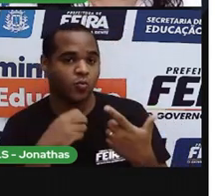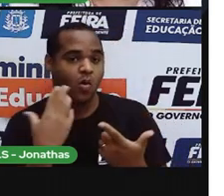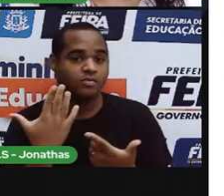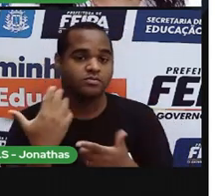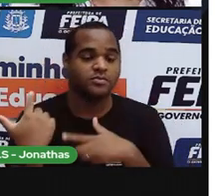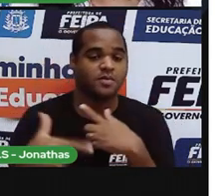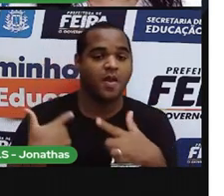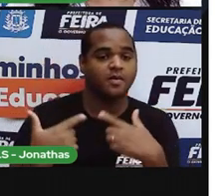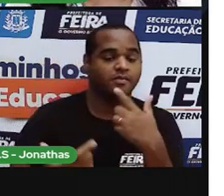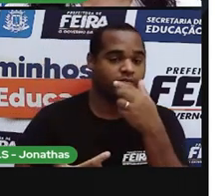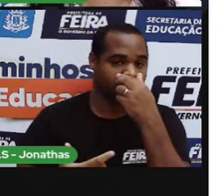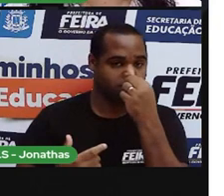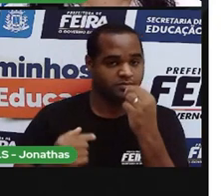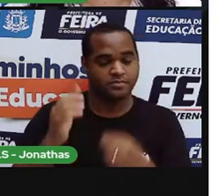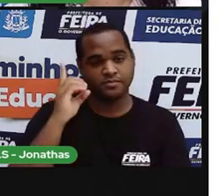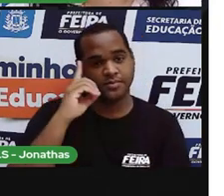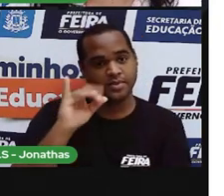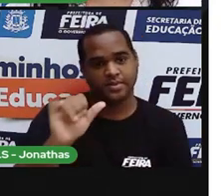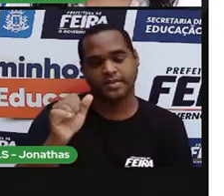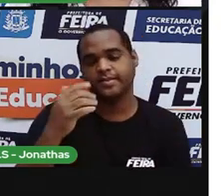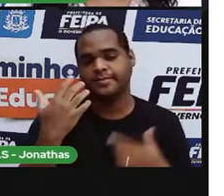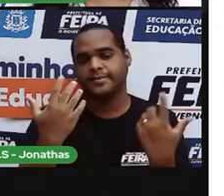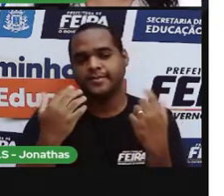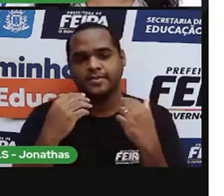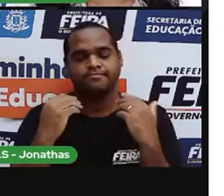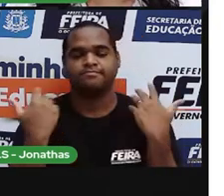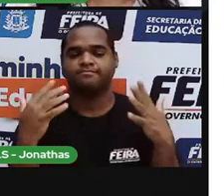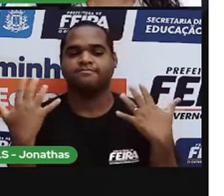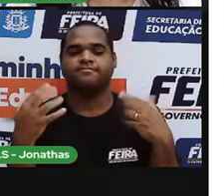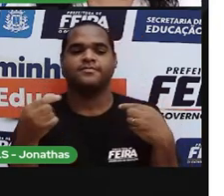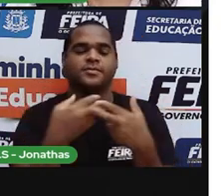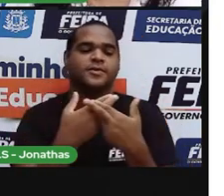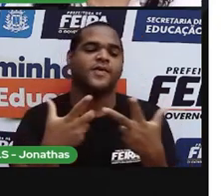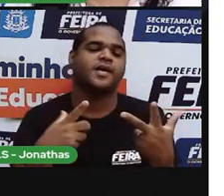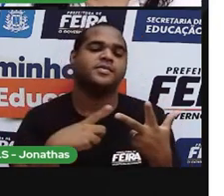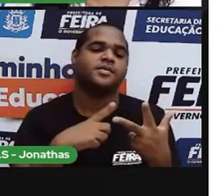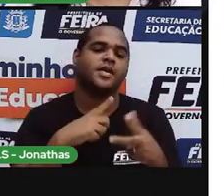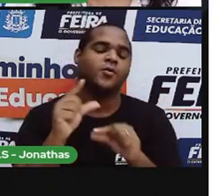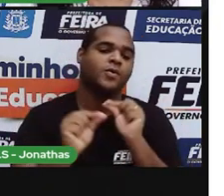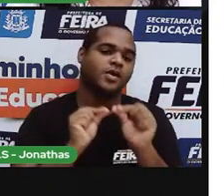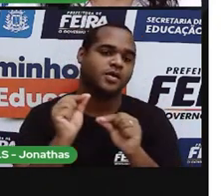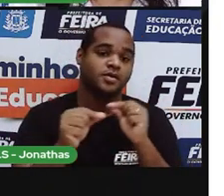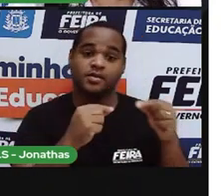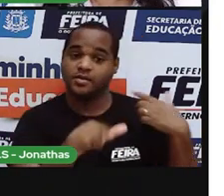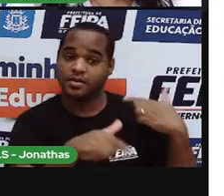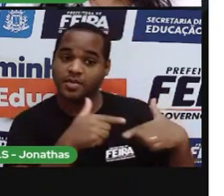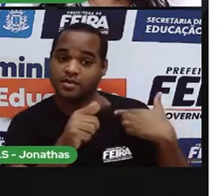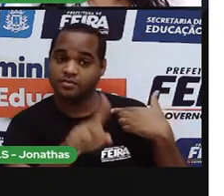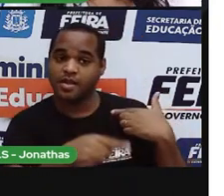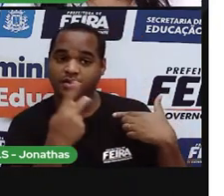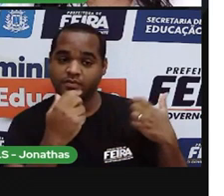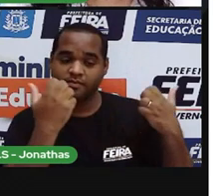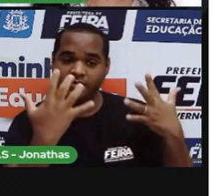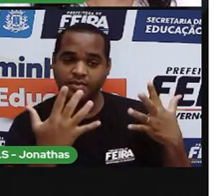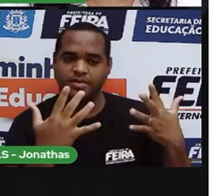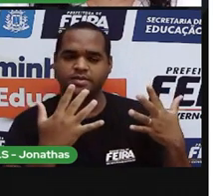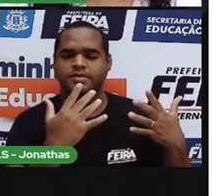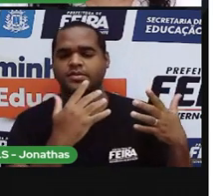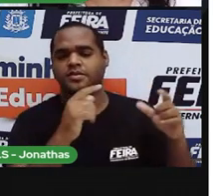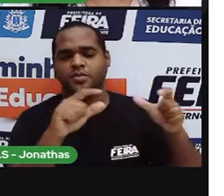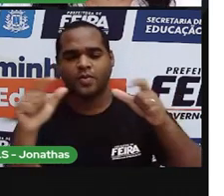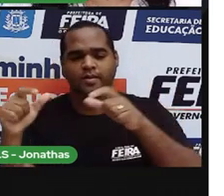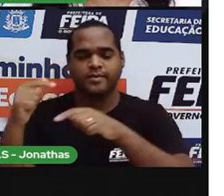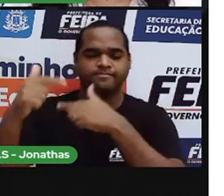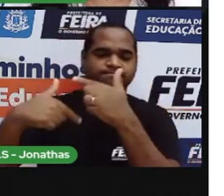É uma data para celebrar as conquistas dos trabalhadores em todo o